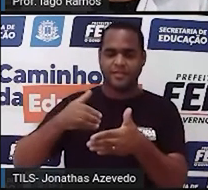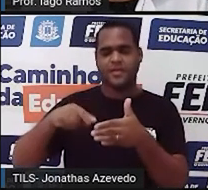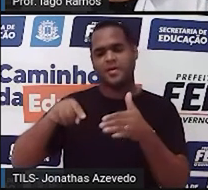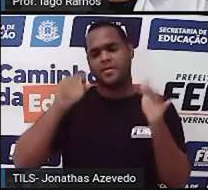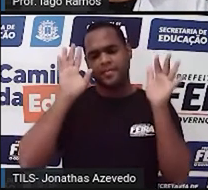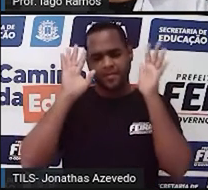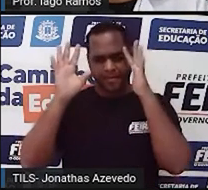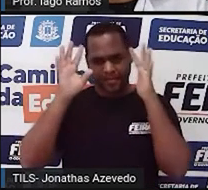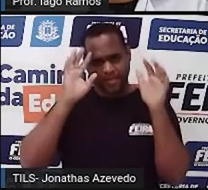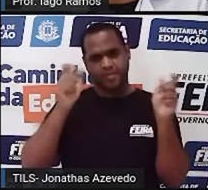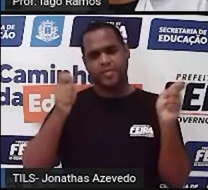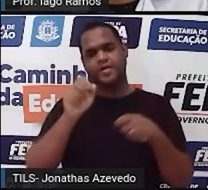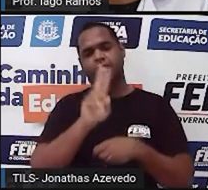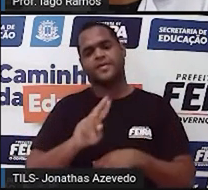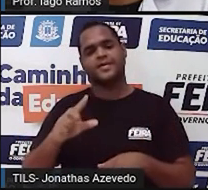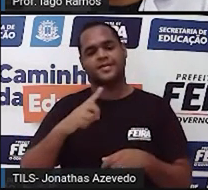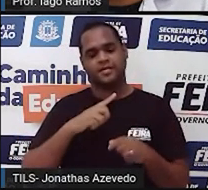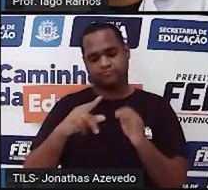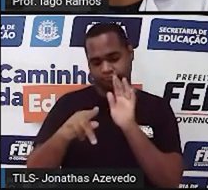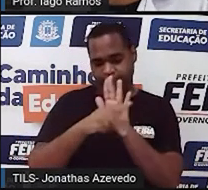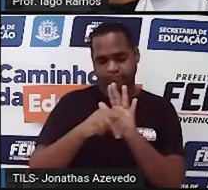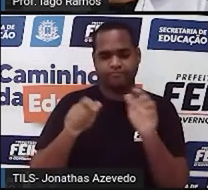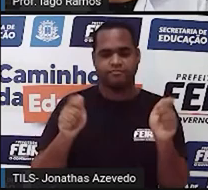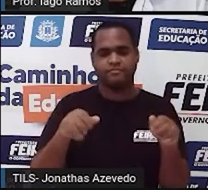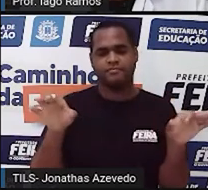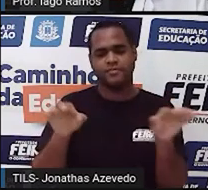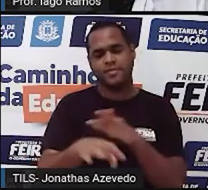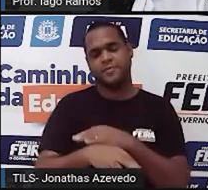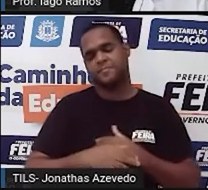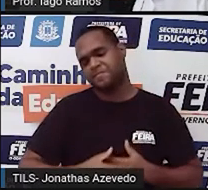também em usar propriedades que a gente acabou de ver